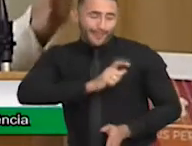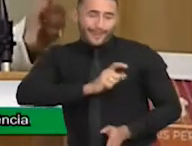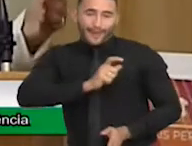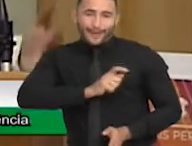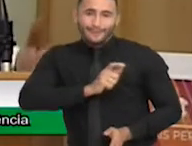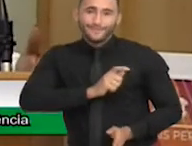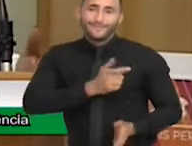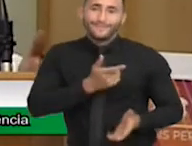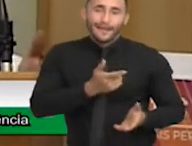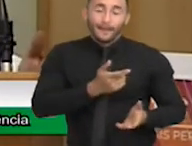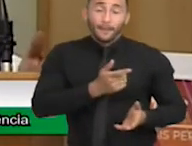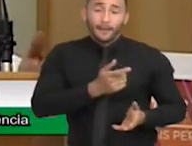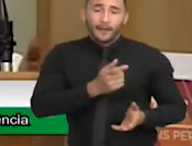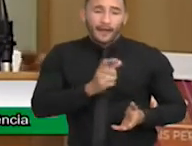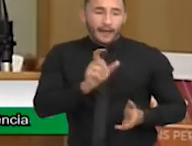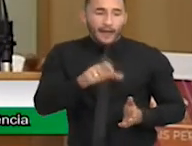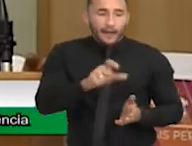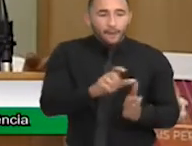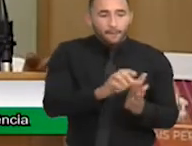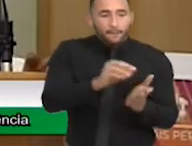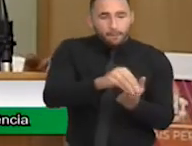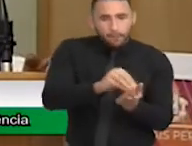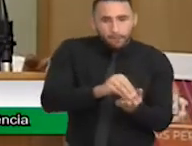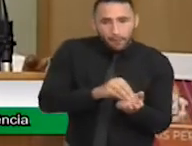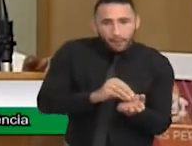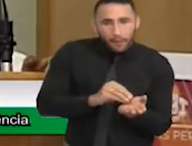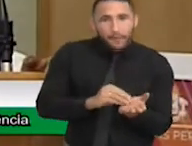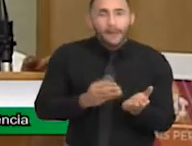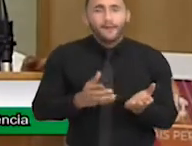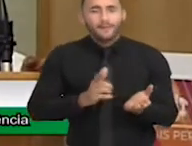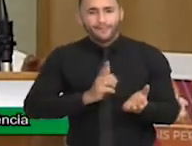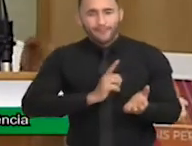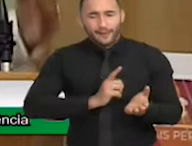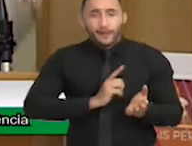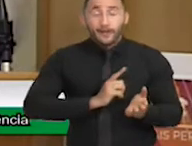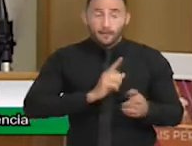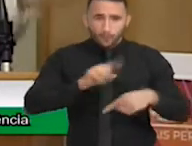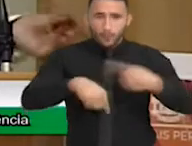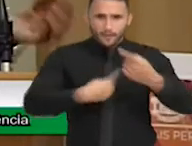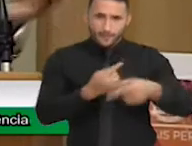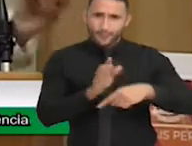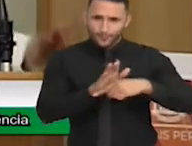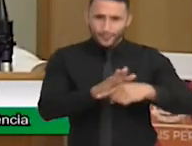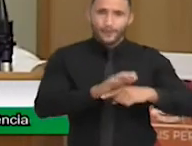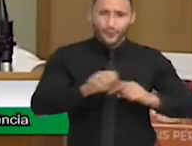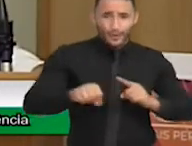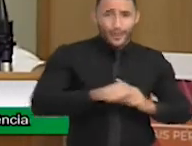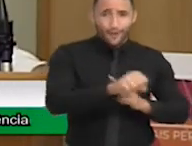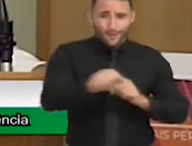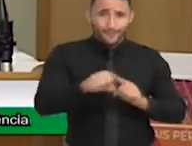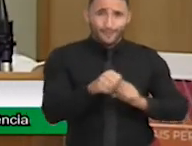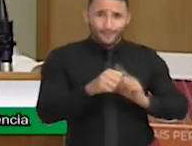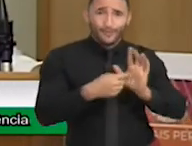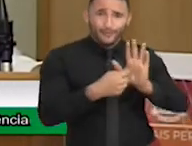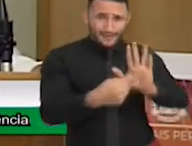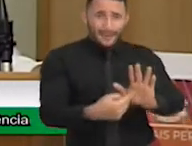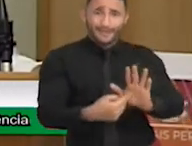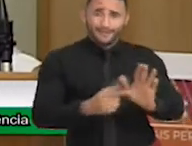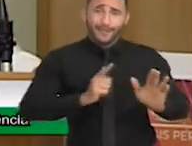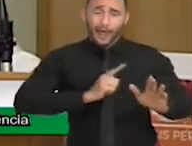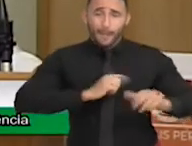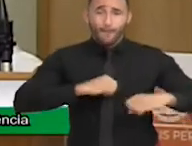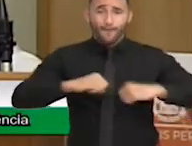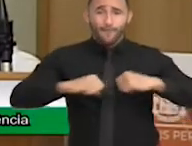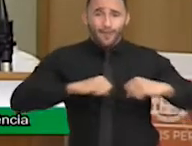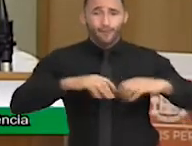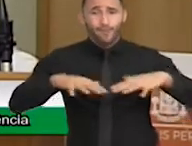deficiência, que foi uma conquista nossa, que a assistência social vai estar passando. Nós fizemos um movimento, juntamente com o